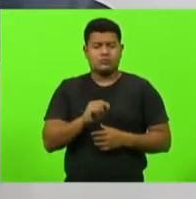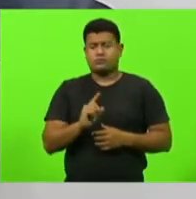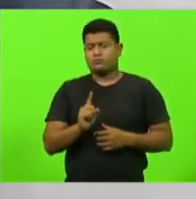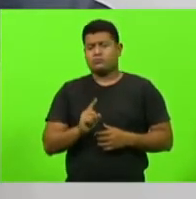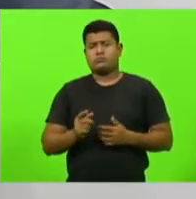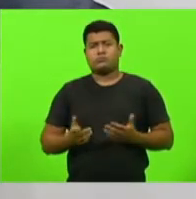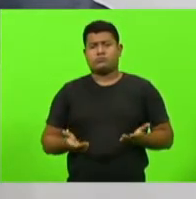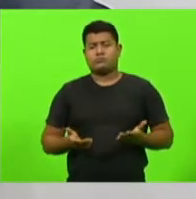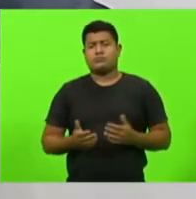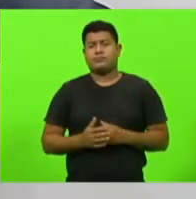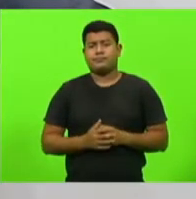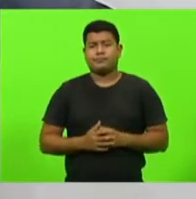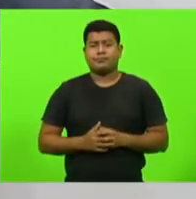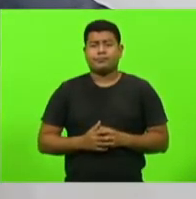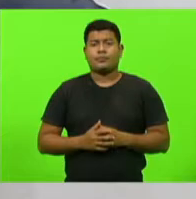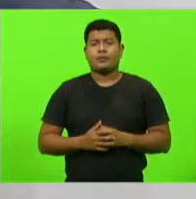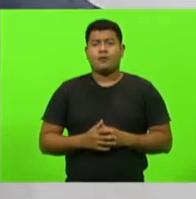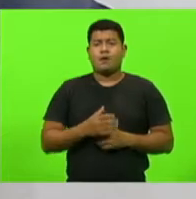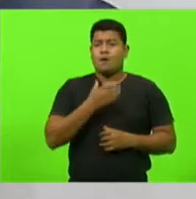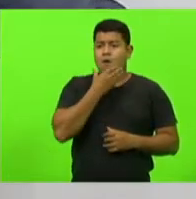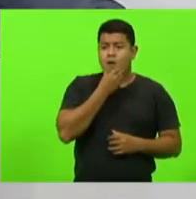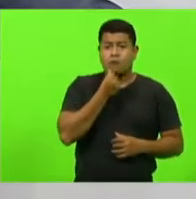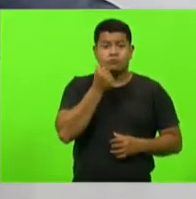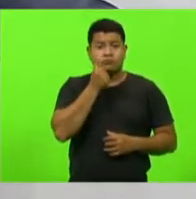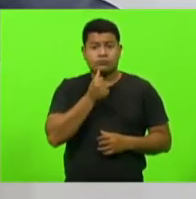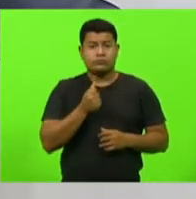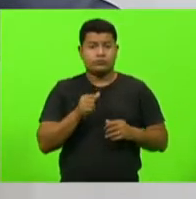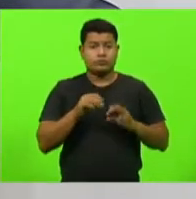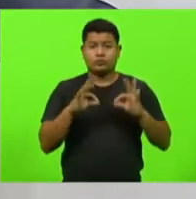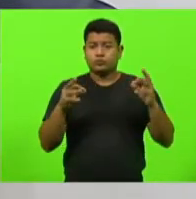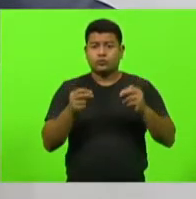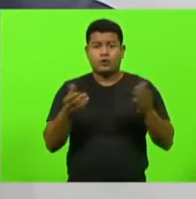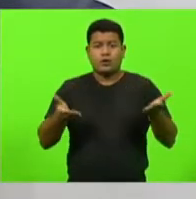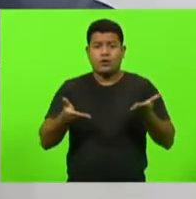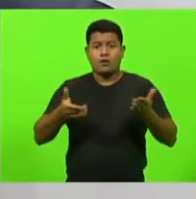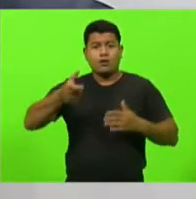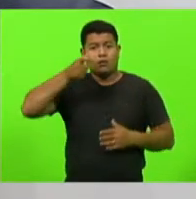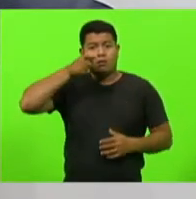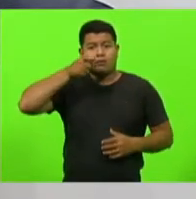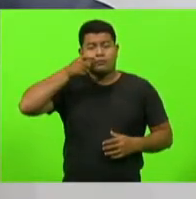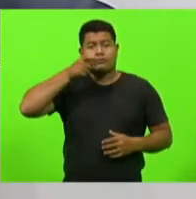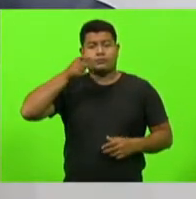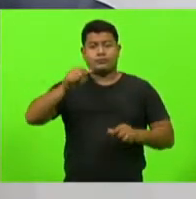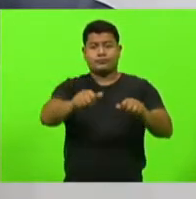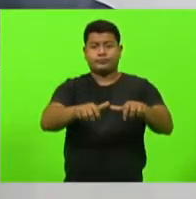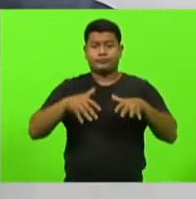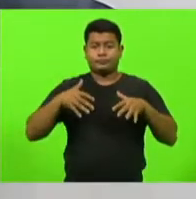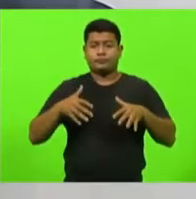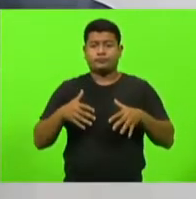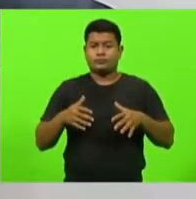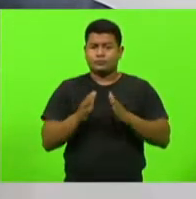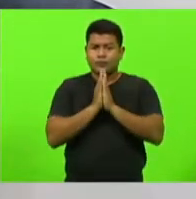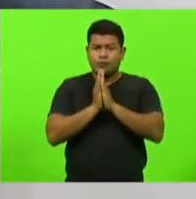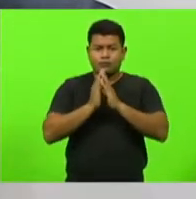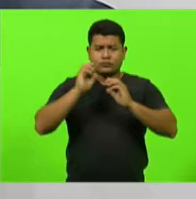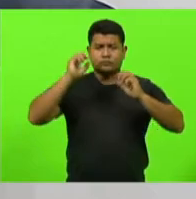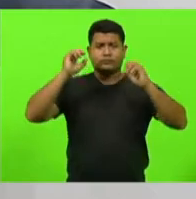senhores, senhoras que me assistem, pensem nisso, pensem nisso.